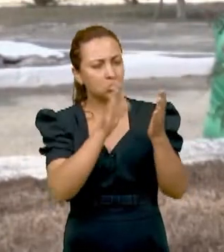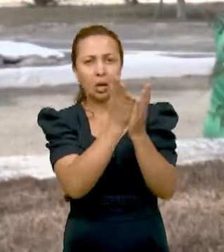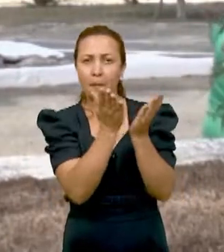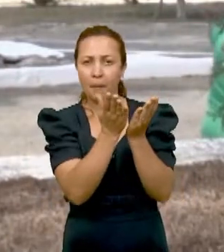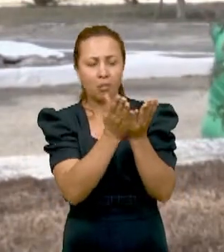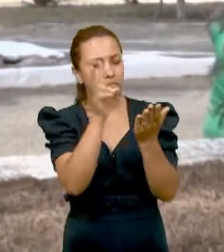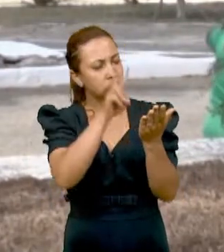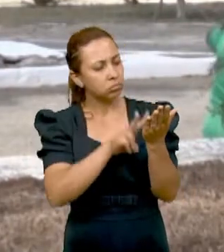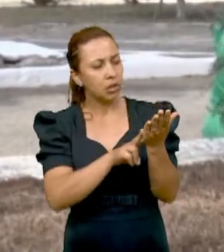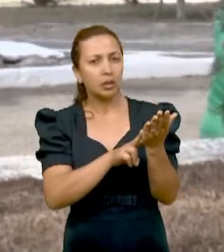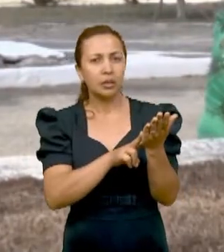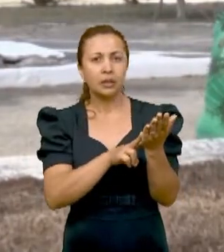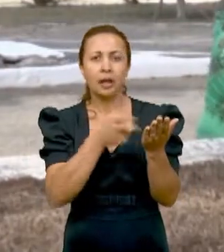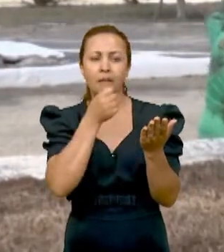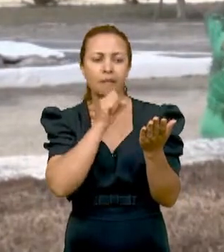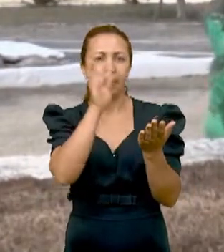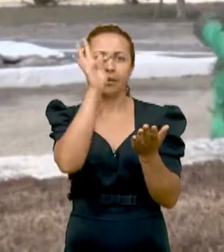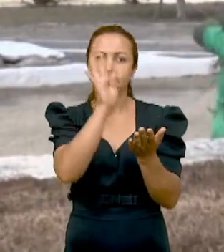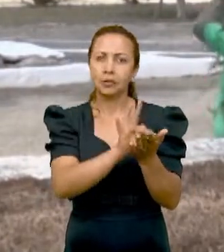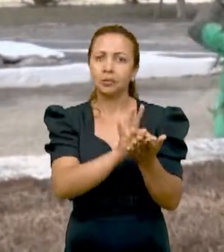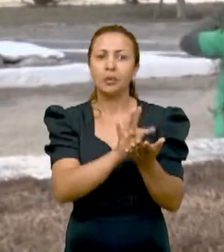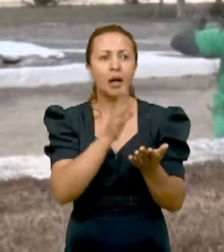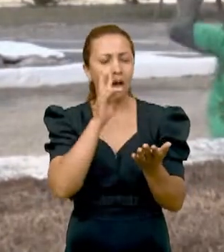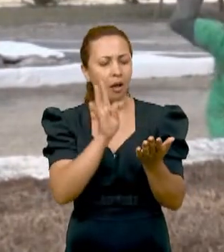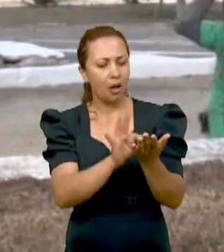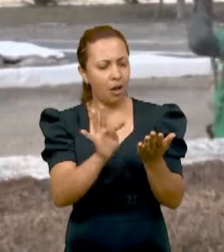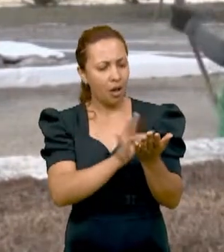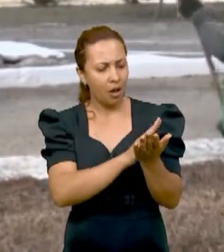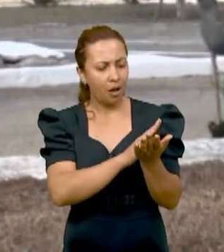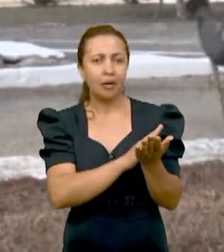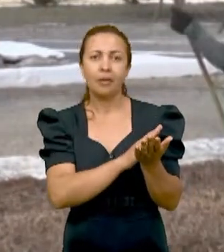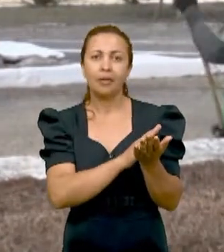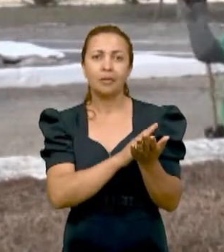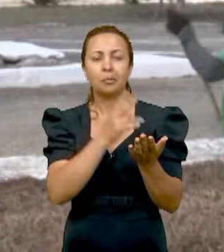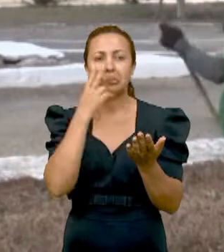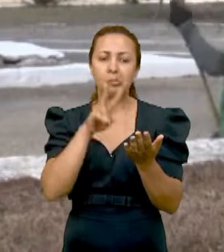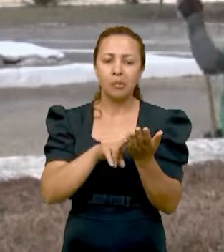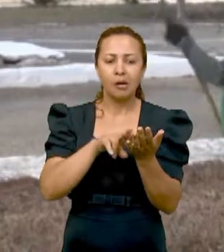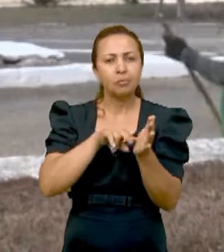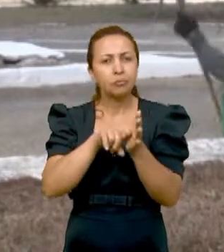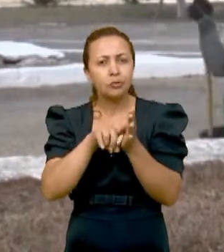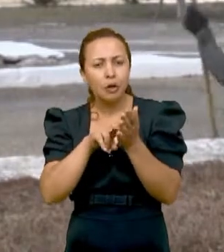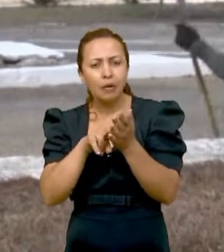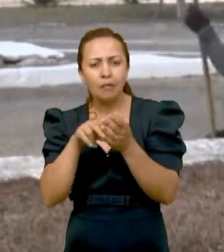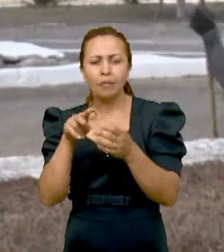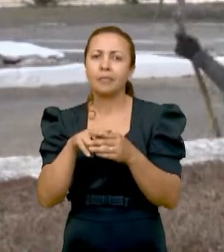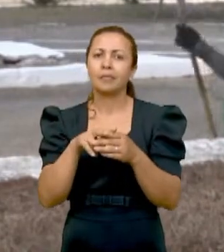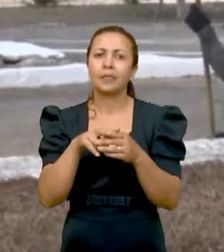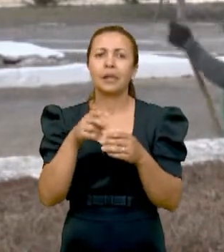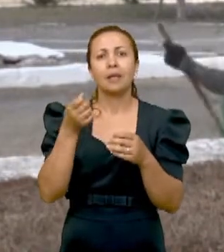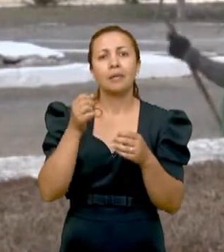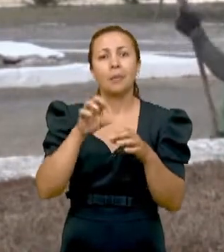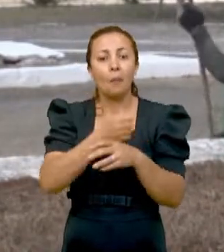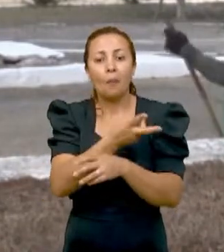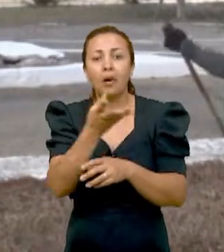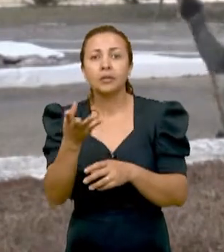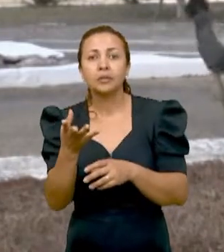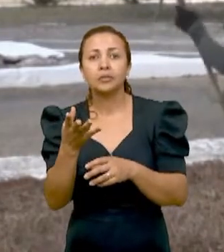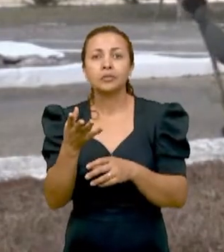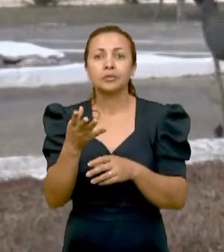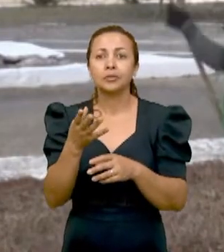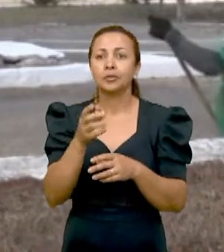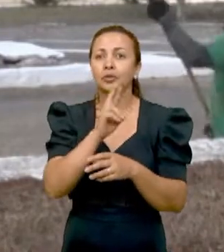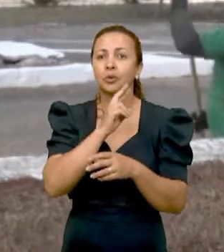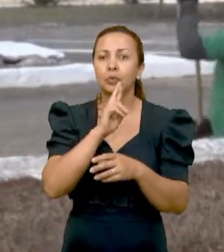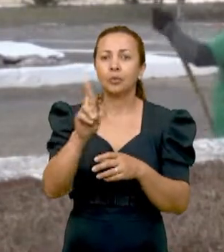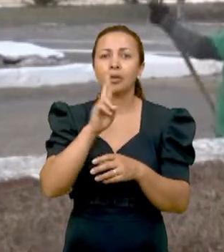cada um tinha que apresentar uma ideia e eu apresentei essa ideia, porque eu tinha acabado de ler a Bíblia e o Antigo Testamento,